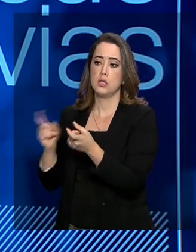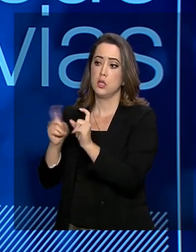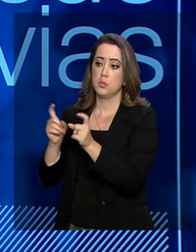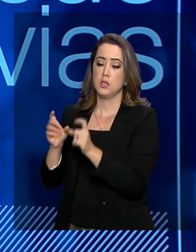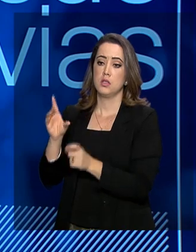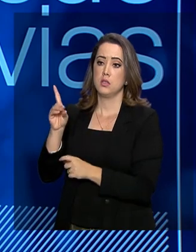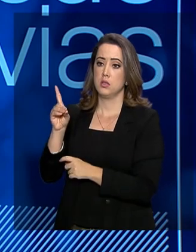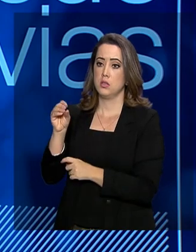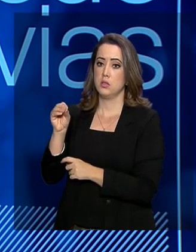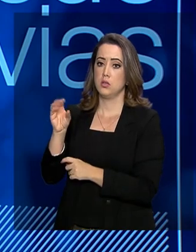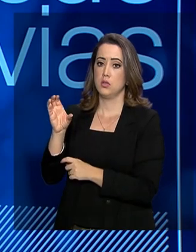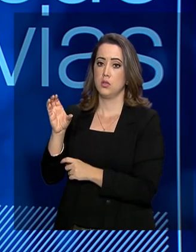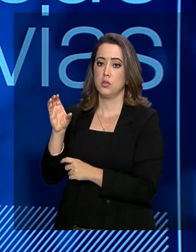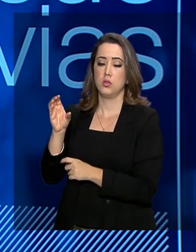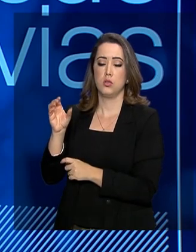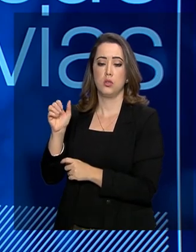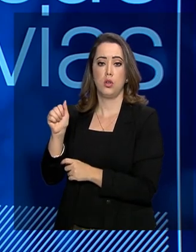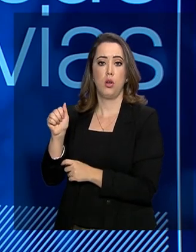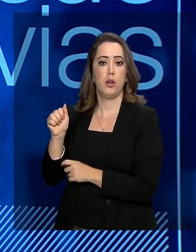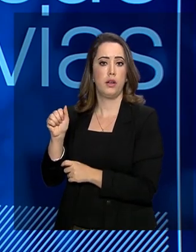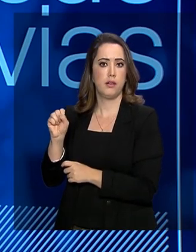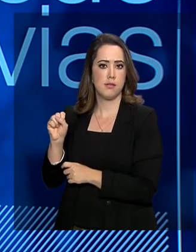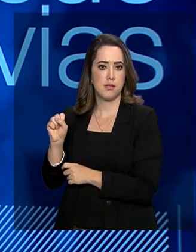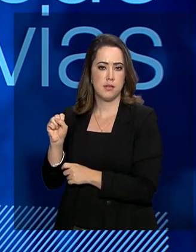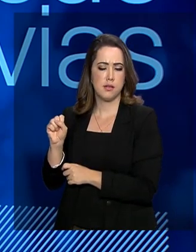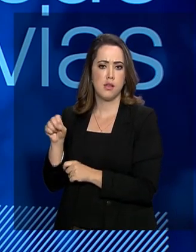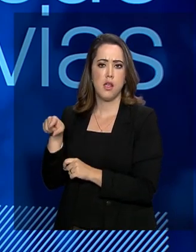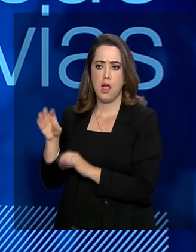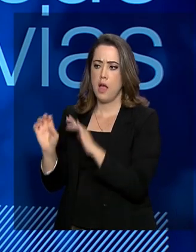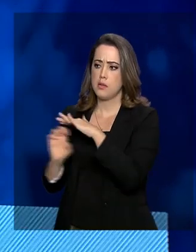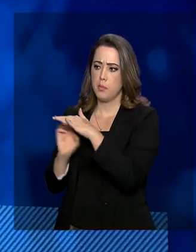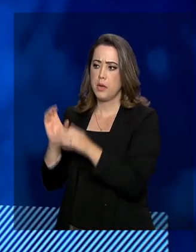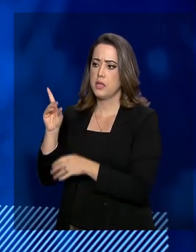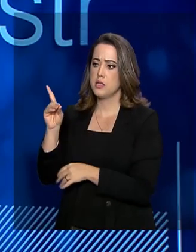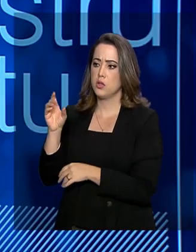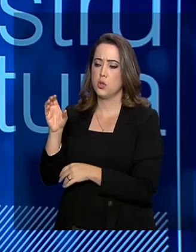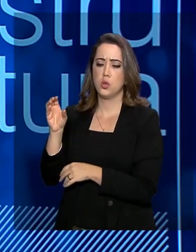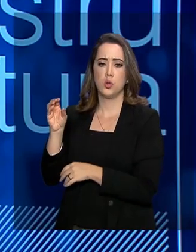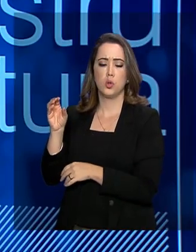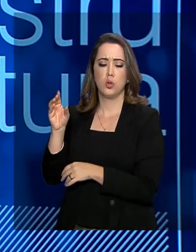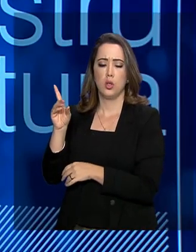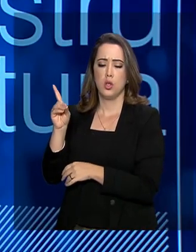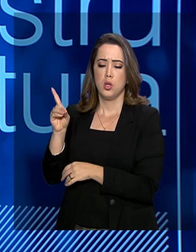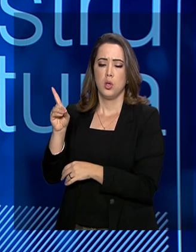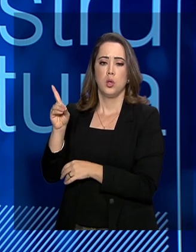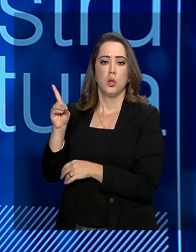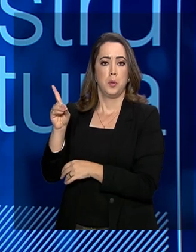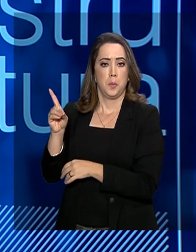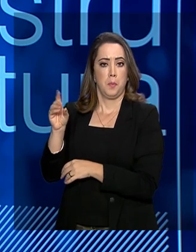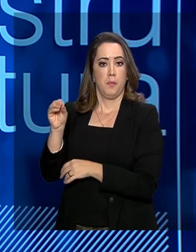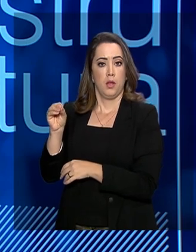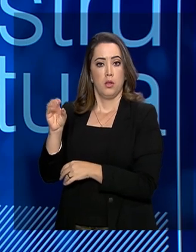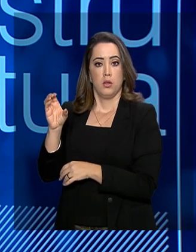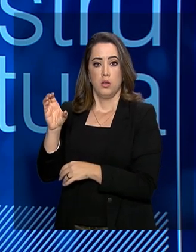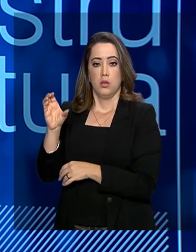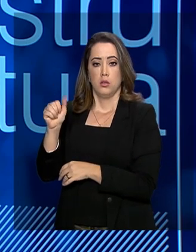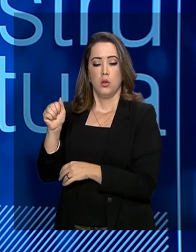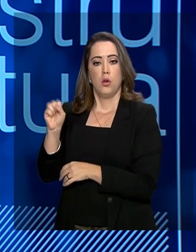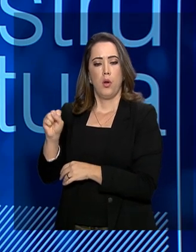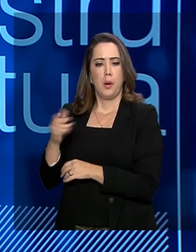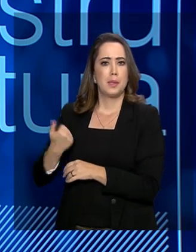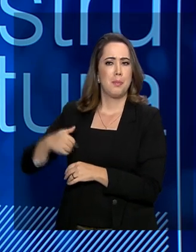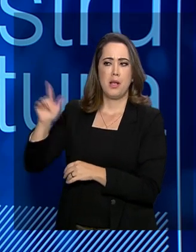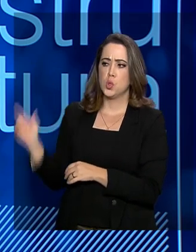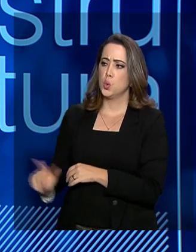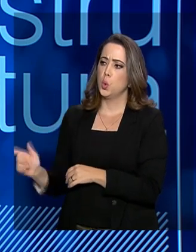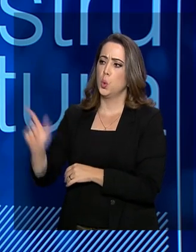temos batido recordes, a companhia DOCAS do estado de São Paulo bateu agora esse ano o maior resultado em lucro líquido dos últimos 18